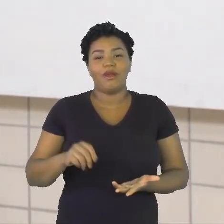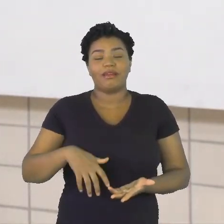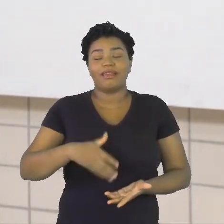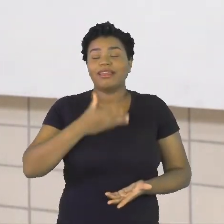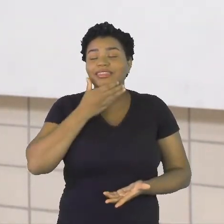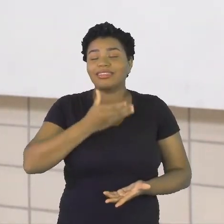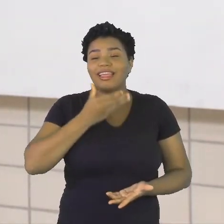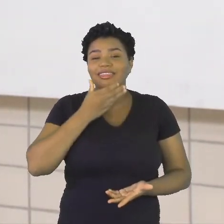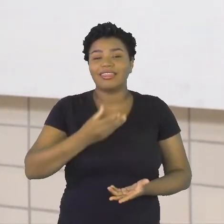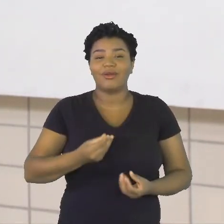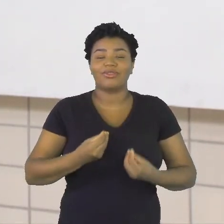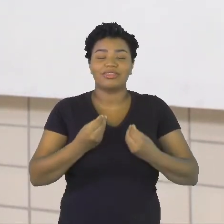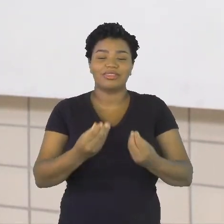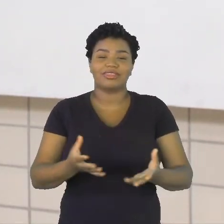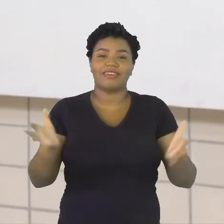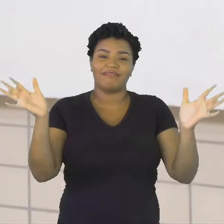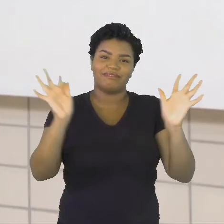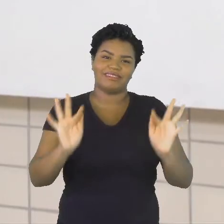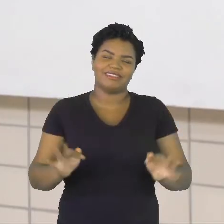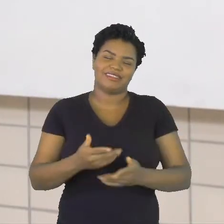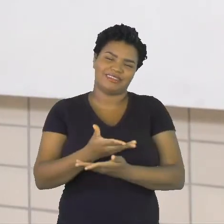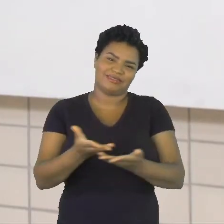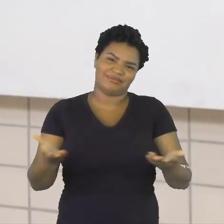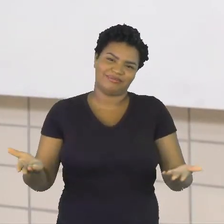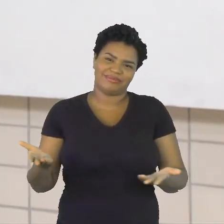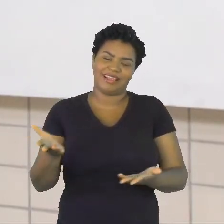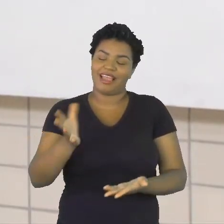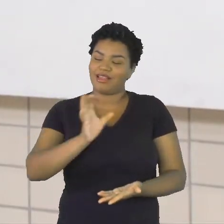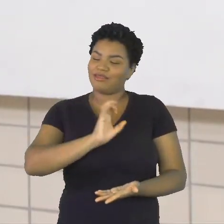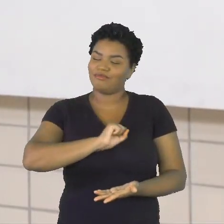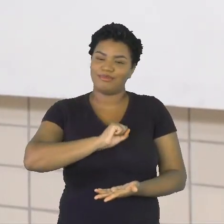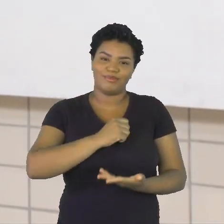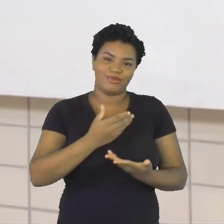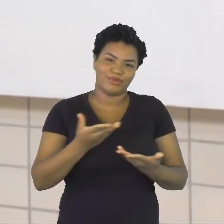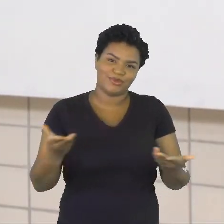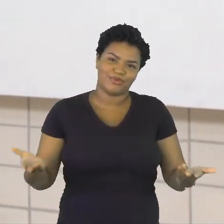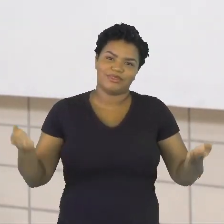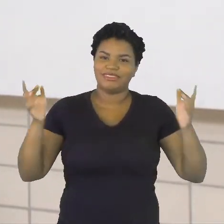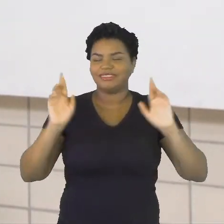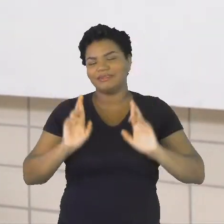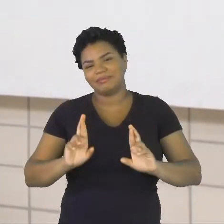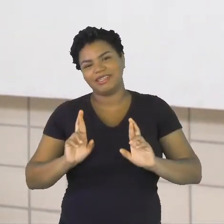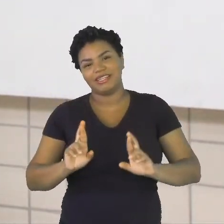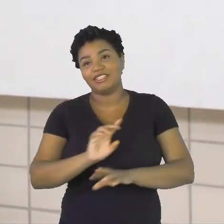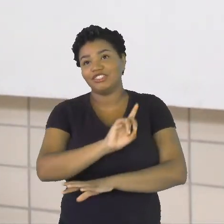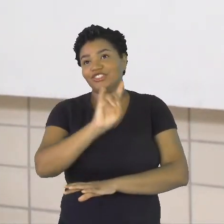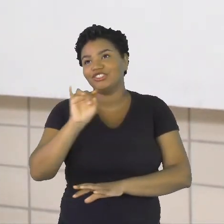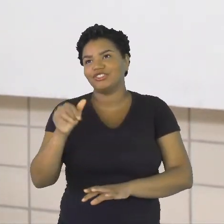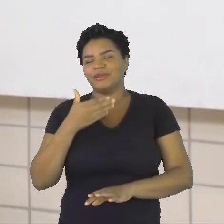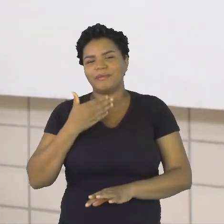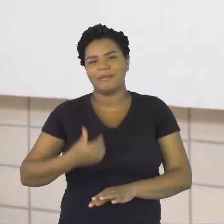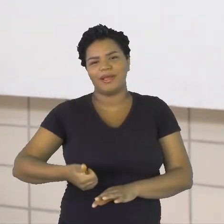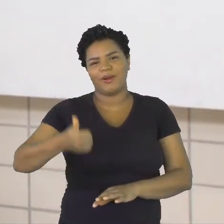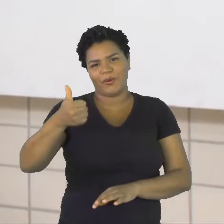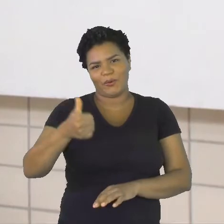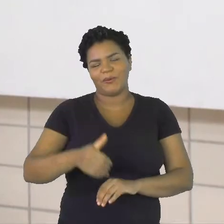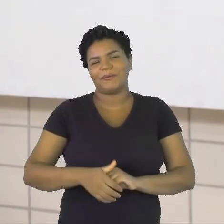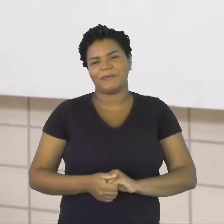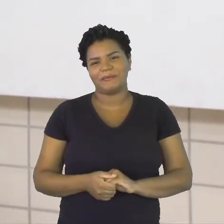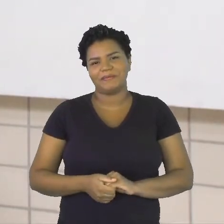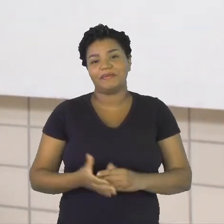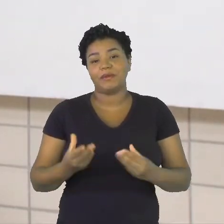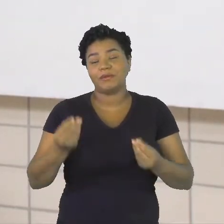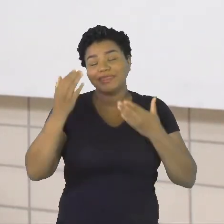muita felicidade para vocês, muito amor, muita esperança de dias melhores e muita